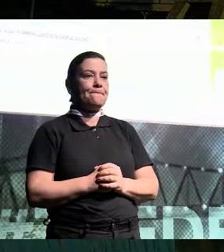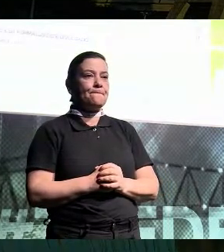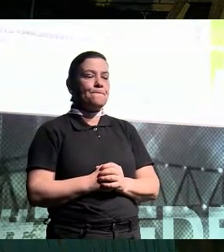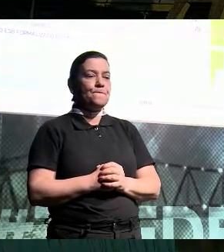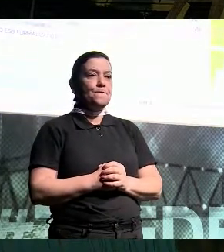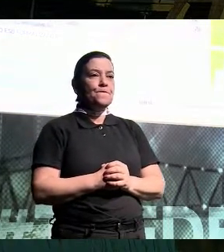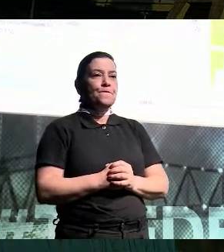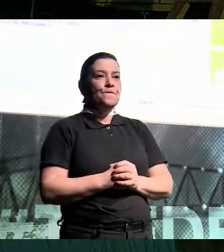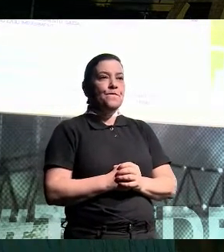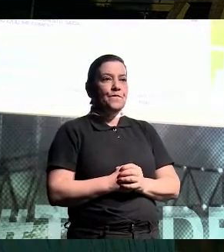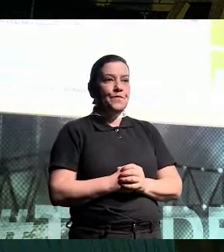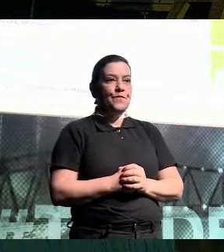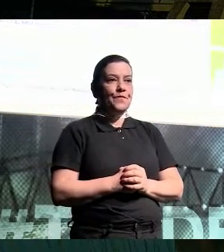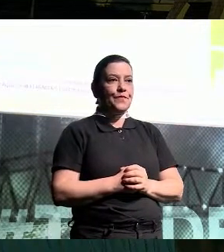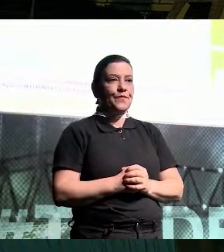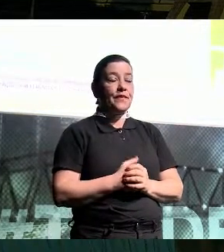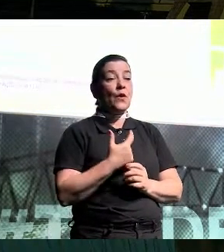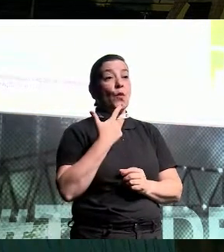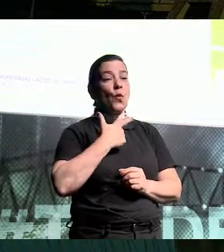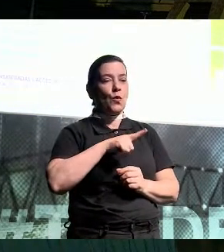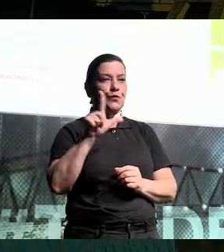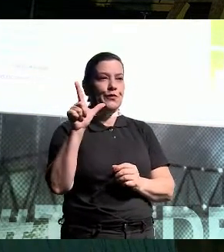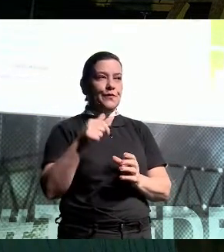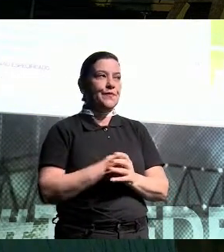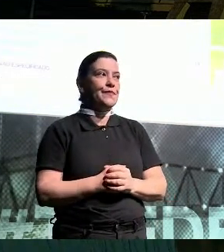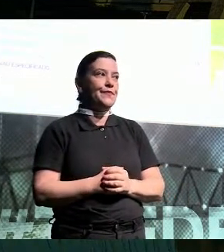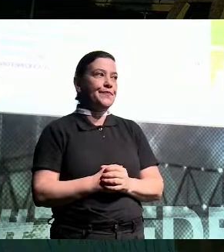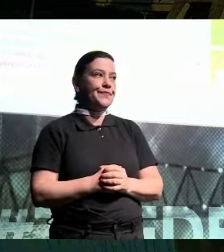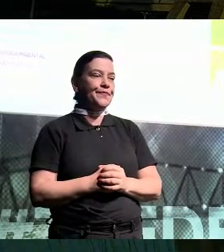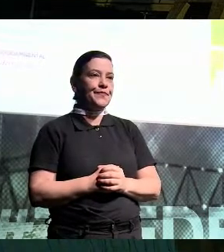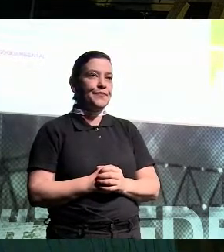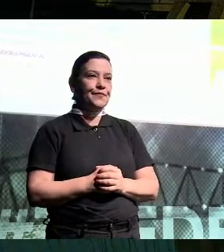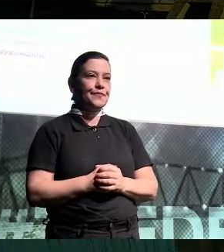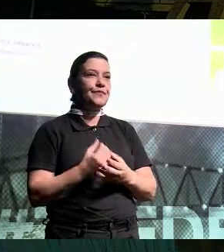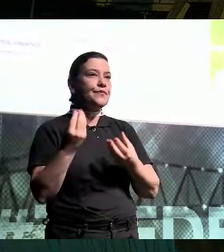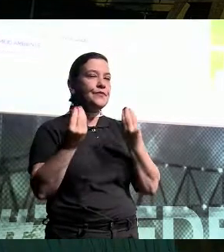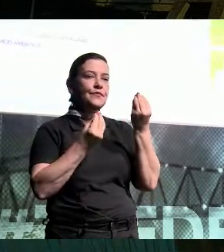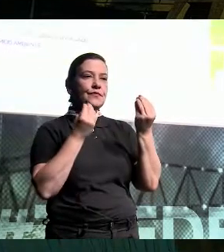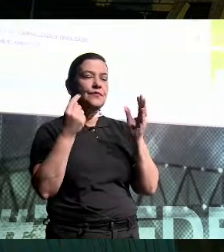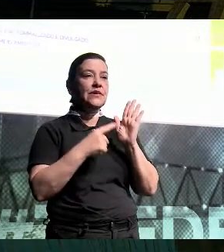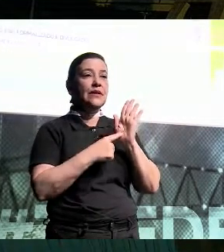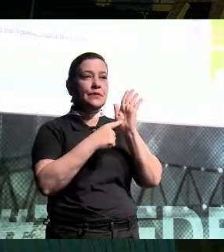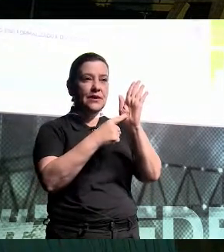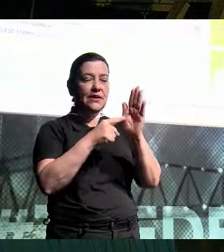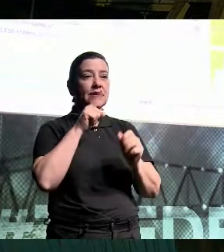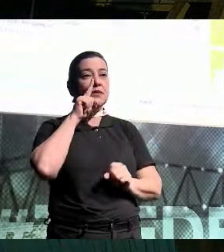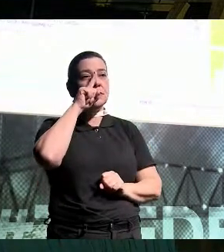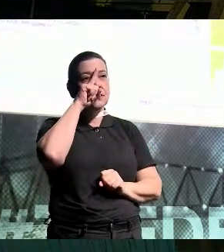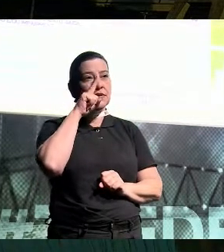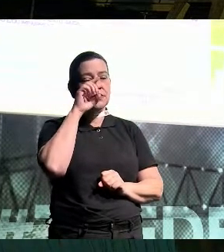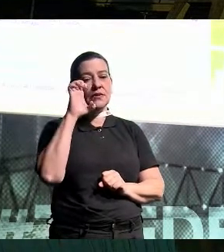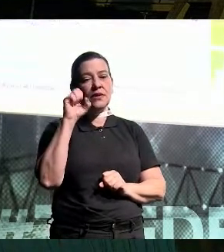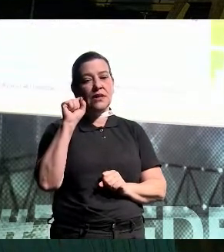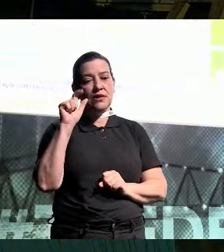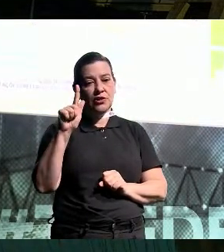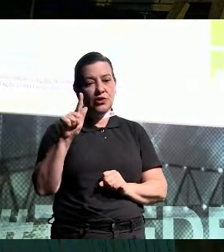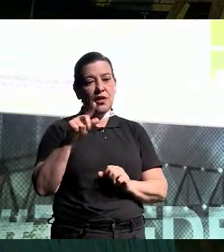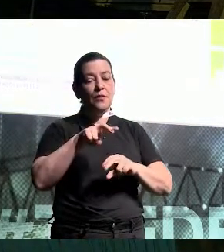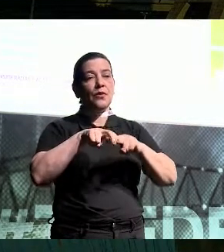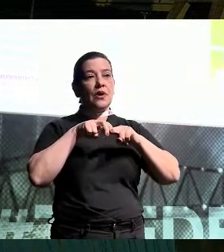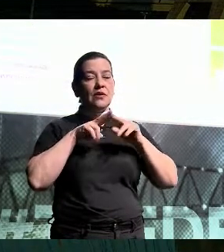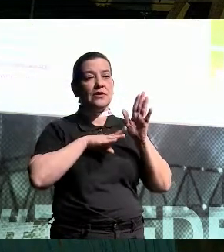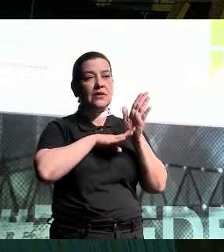um outro recorte aqui sobre como é que aparece o risco do ESG em relação às bolsas,